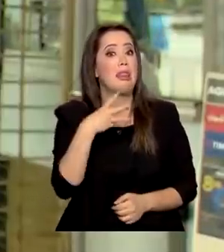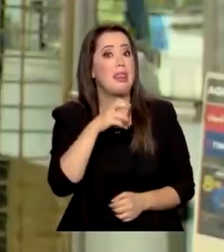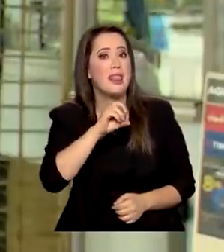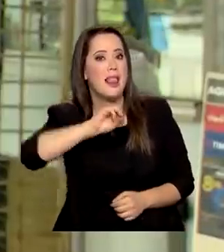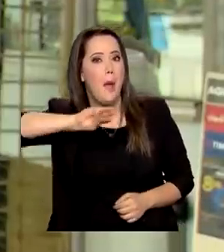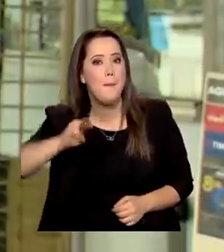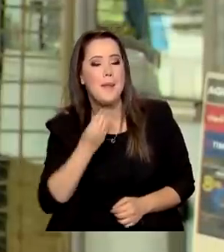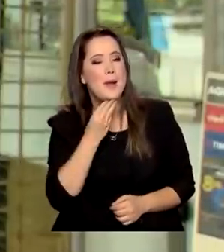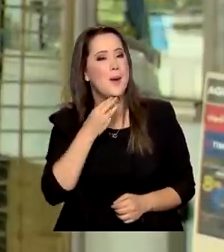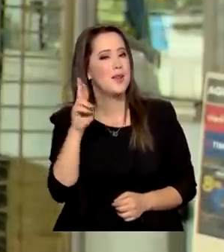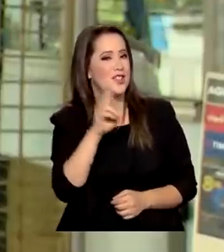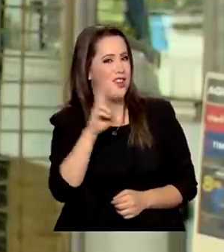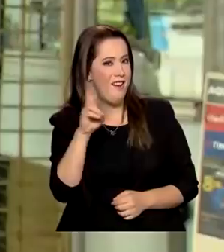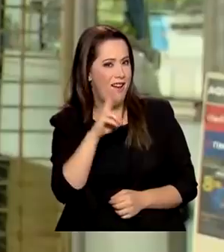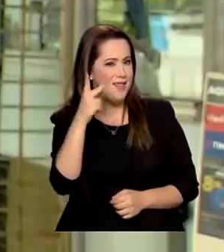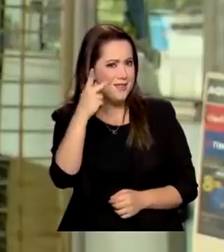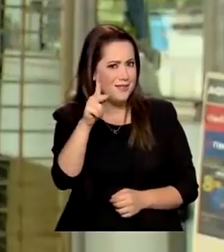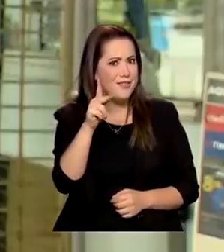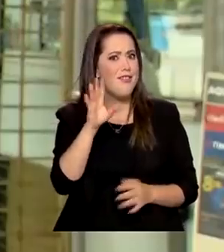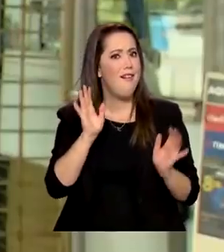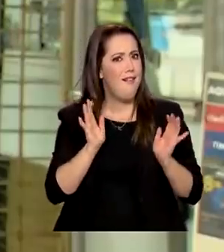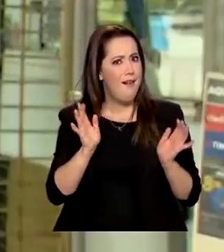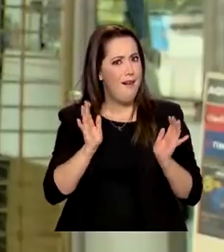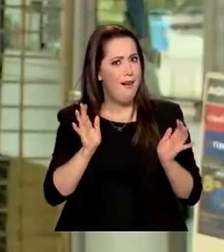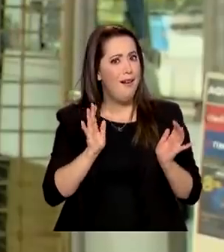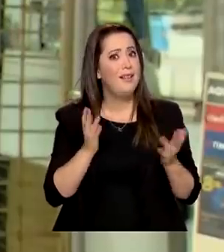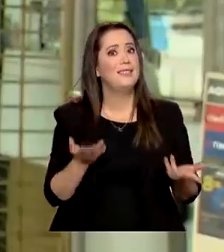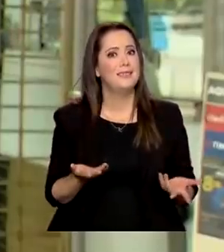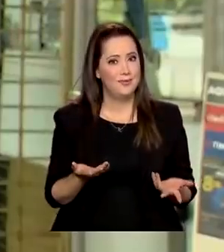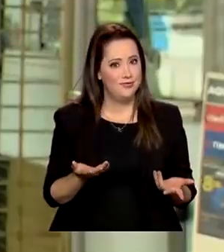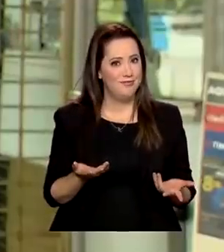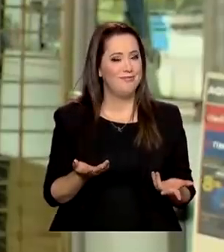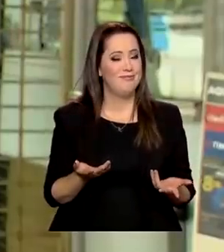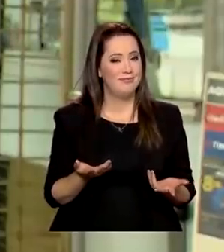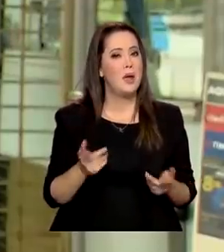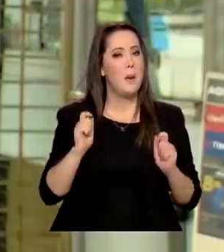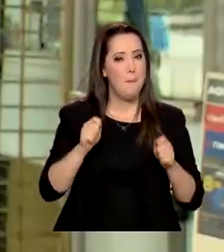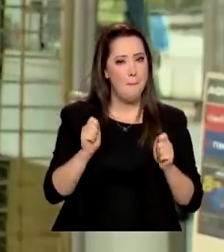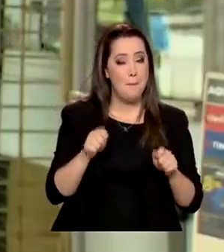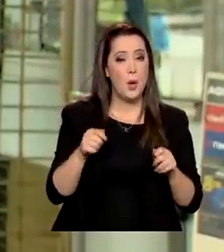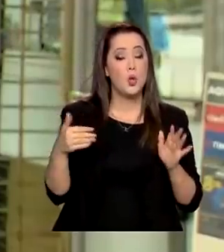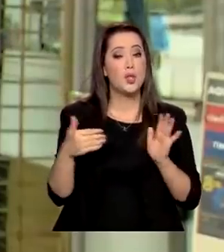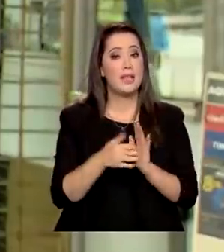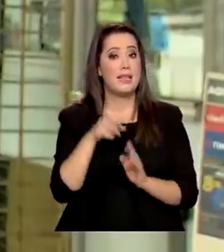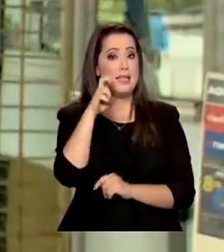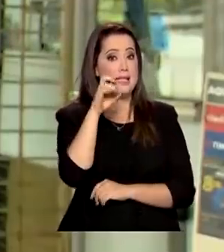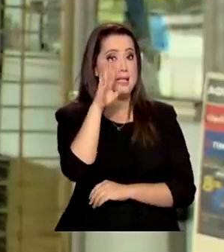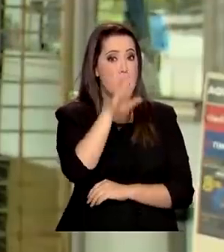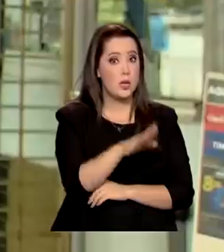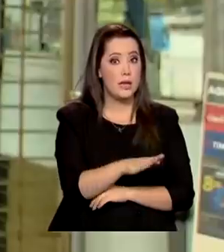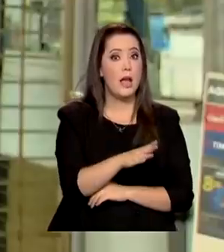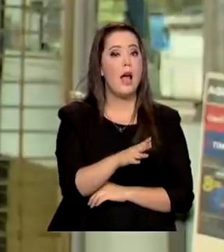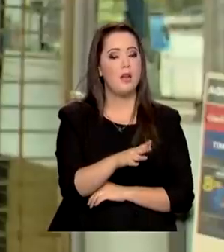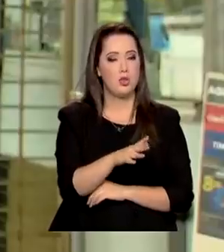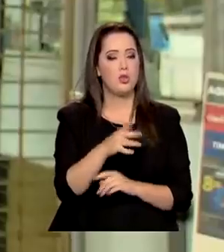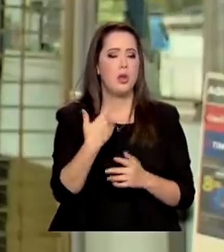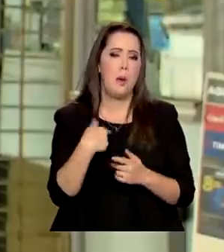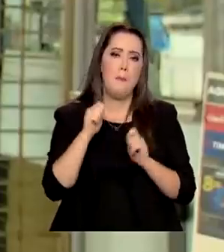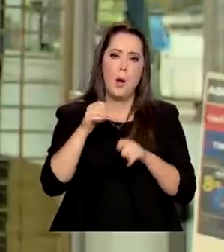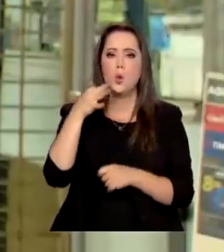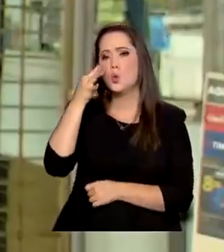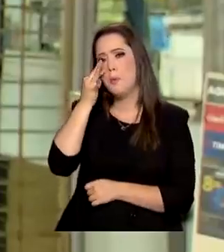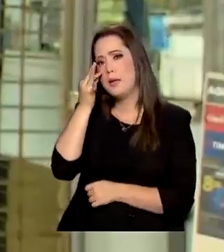na sua conta? Pois é, ainda dá tempo. É que as apostas podem ser feitas hoje até às 5 horas da tarde, tanto